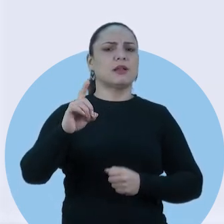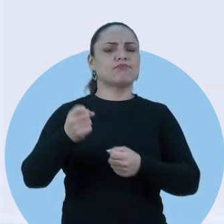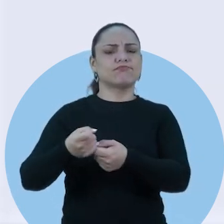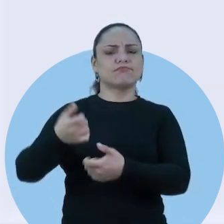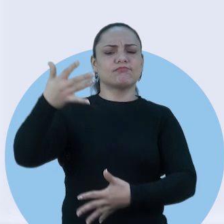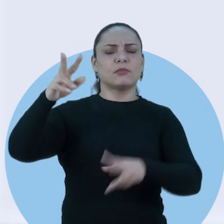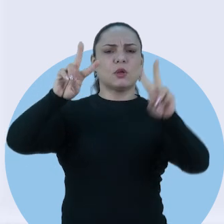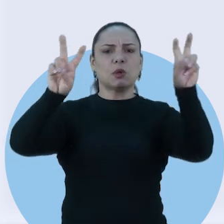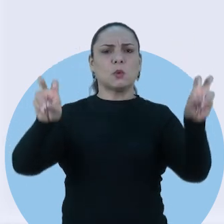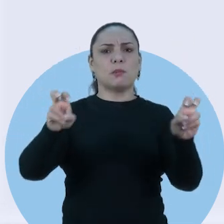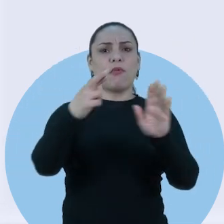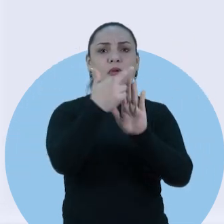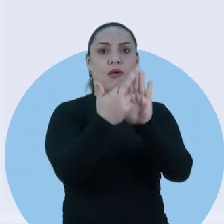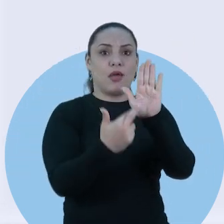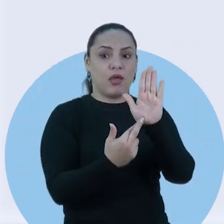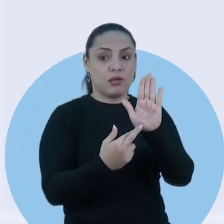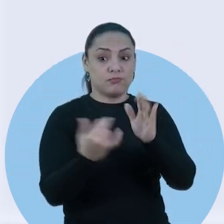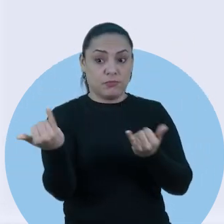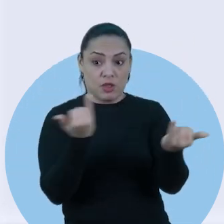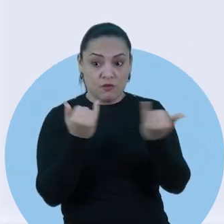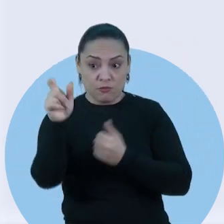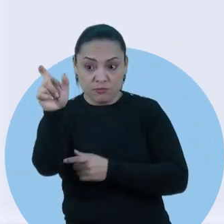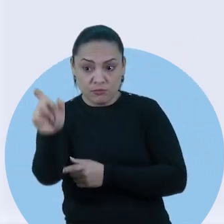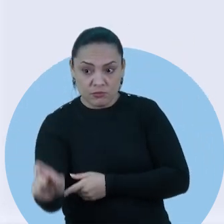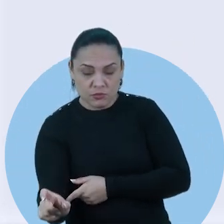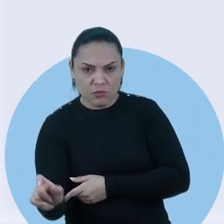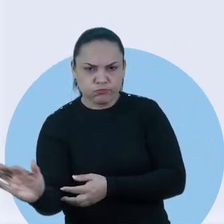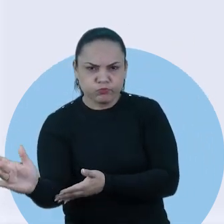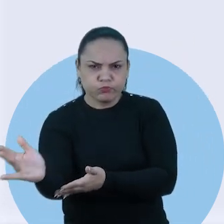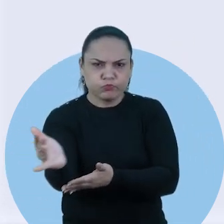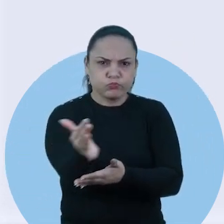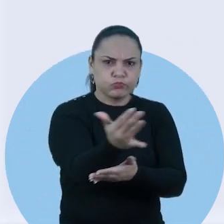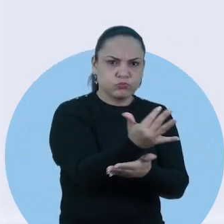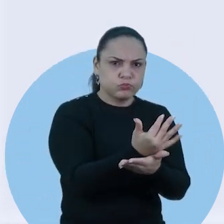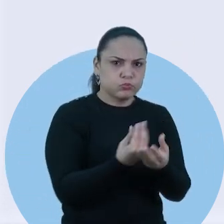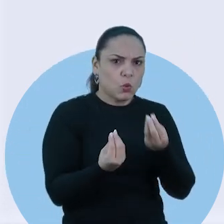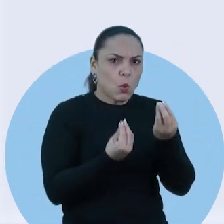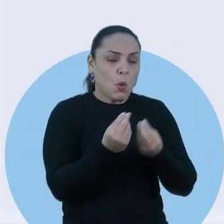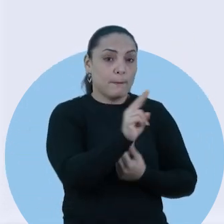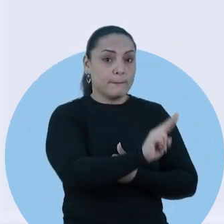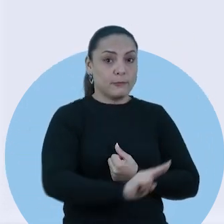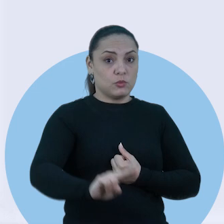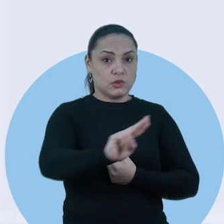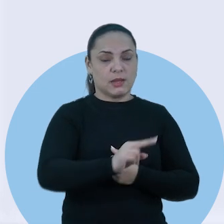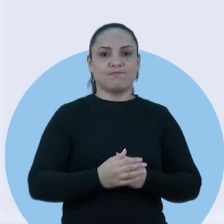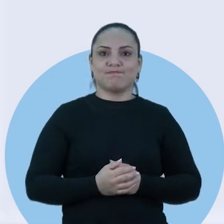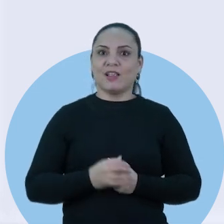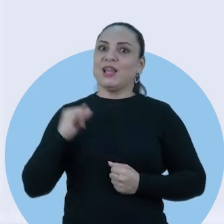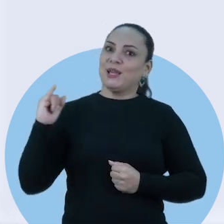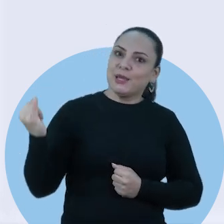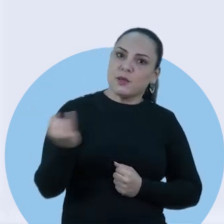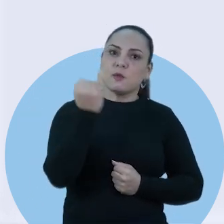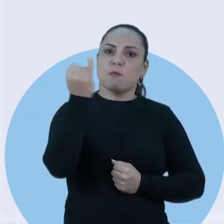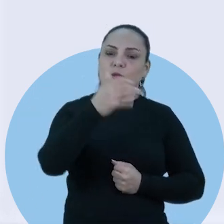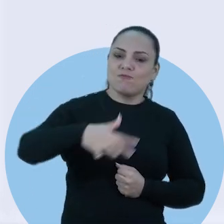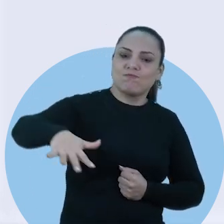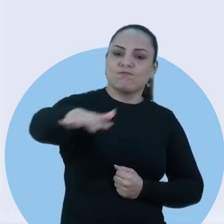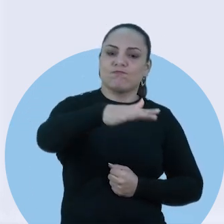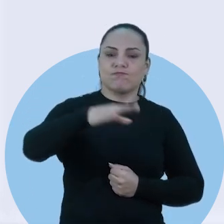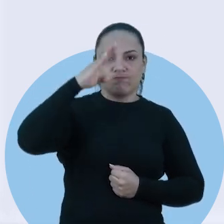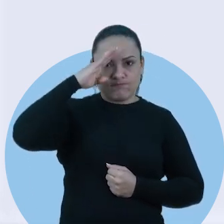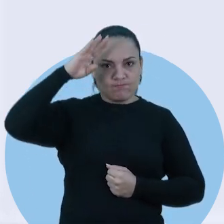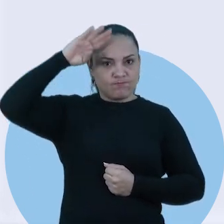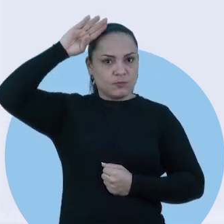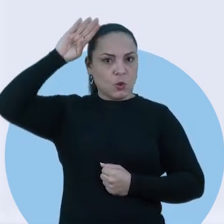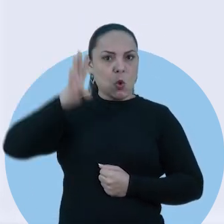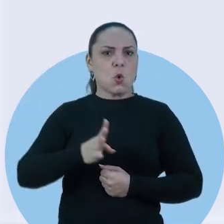esclarece as regras com as quais os dados das pessoas físicas são coletados e usados. Por isso, é importante que a comunidade acadêmica